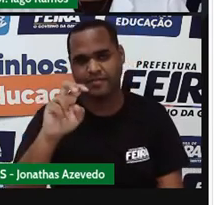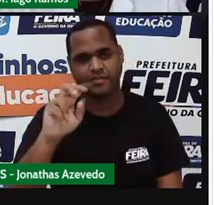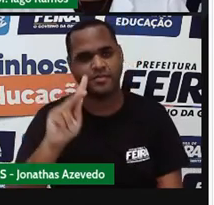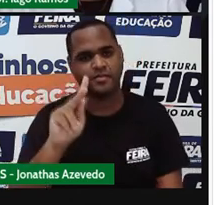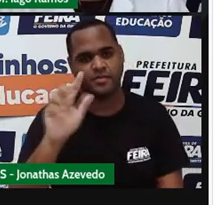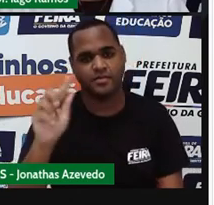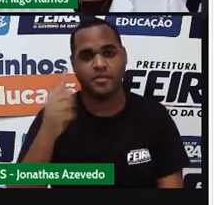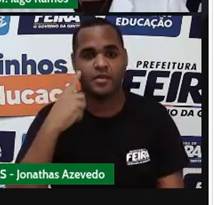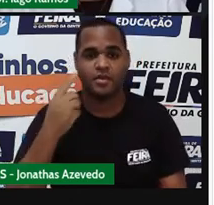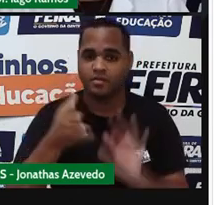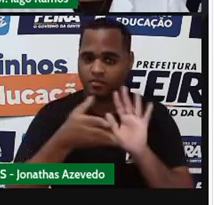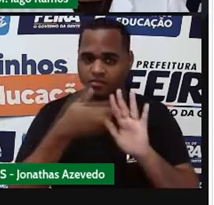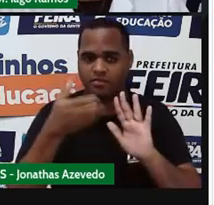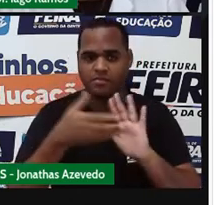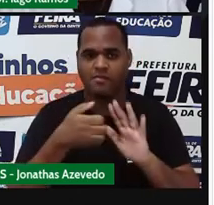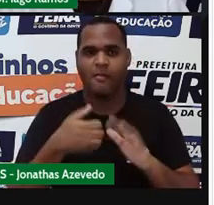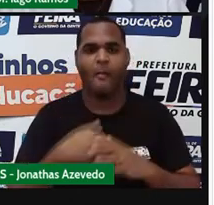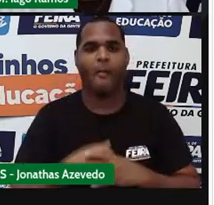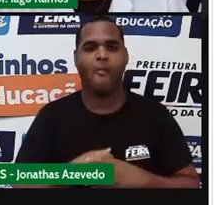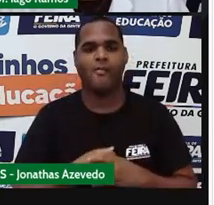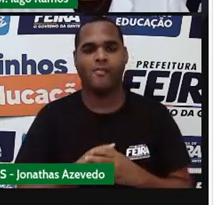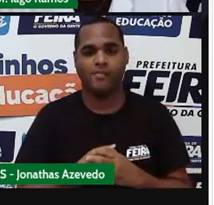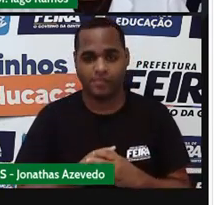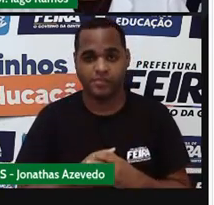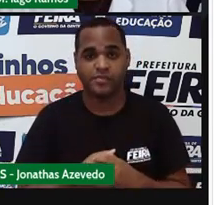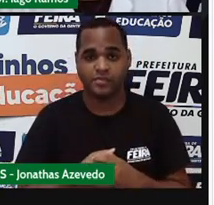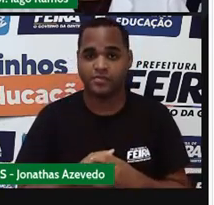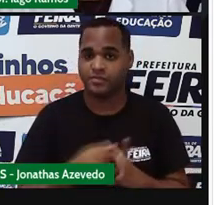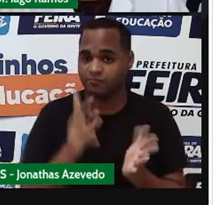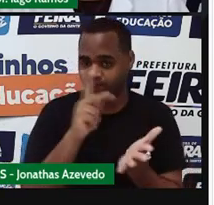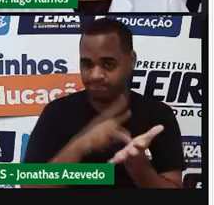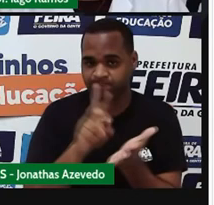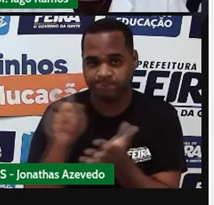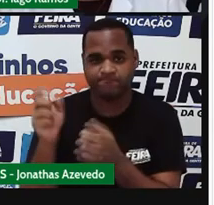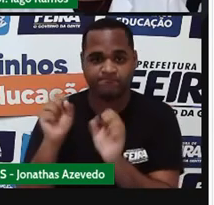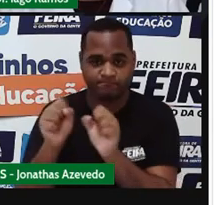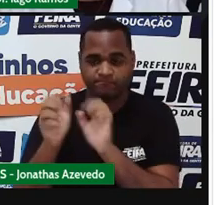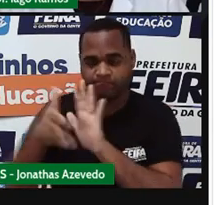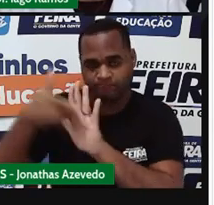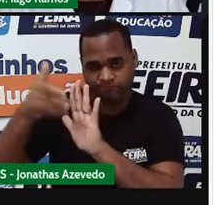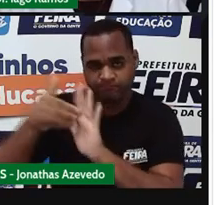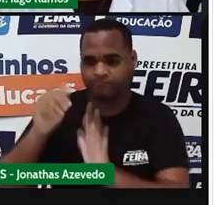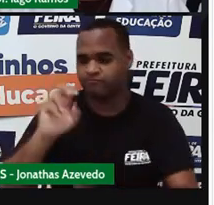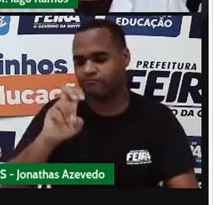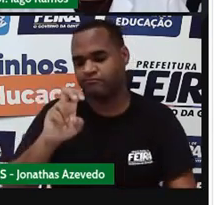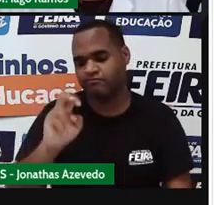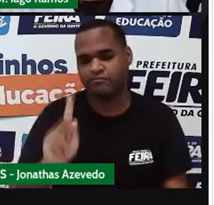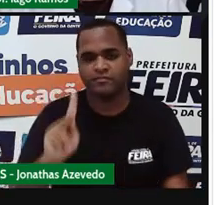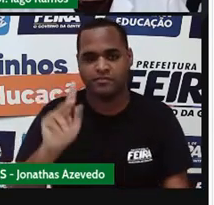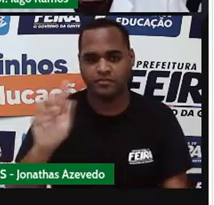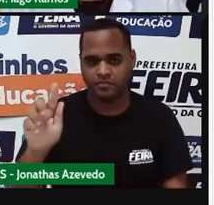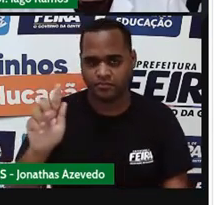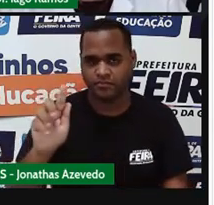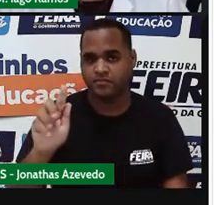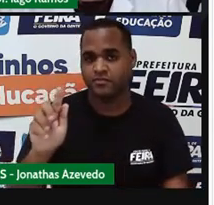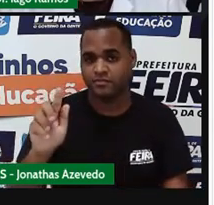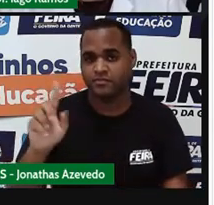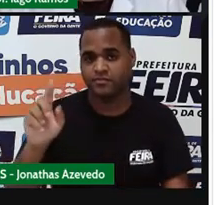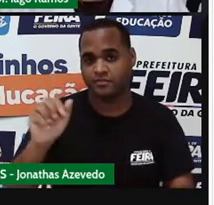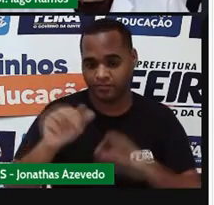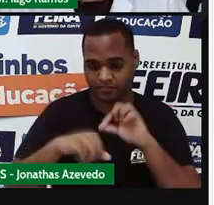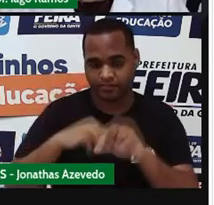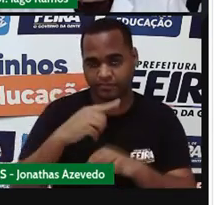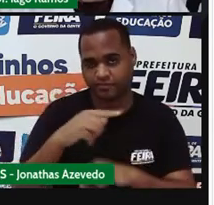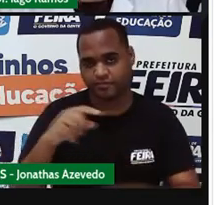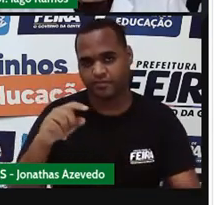e eu coloquei pra lá lá na verdade eu tenho que tirar 5 quilos. Por quê? porque se eu jogo 5 quilos pra